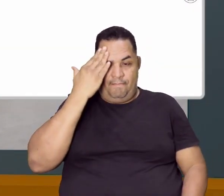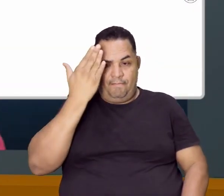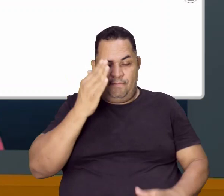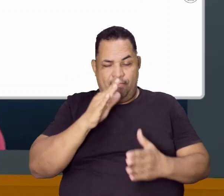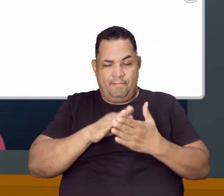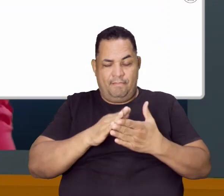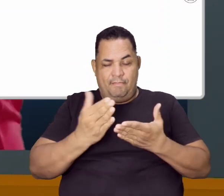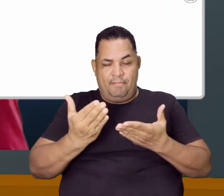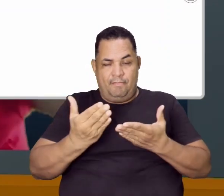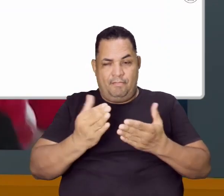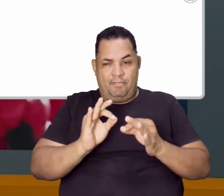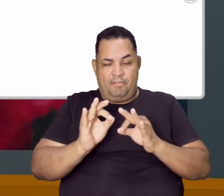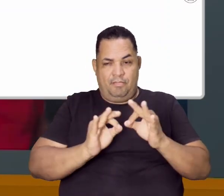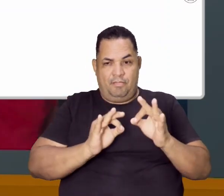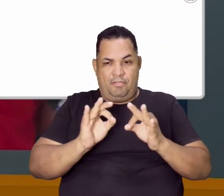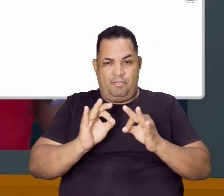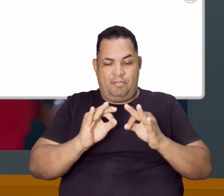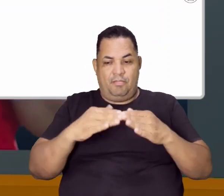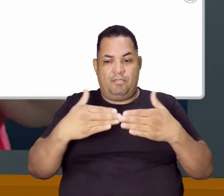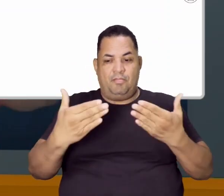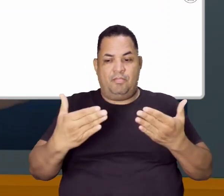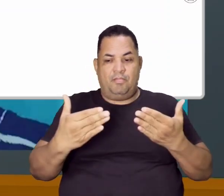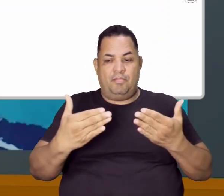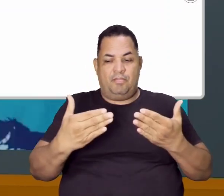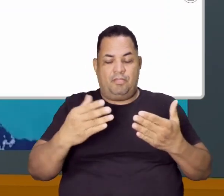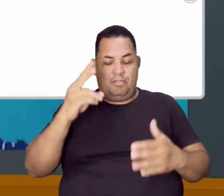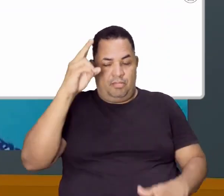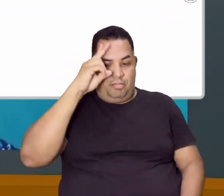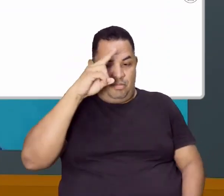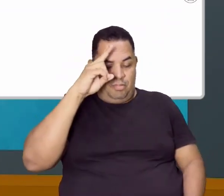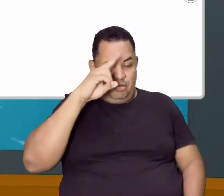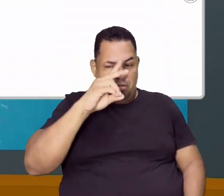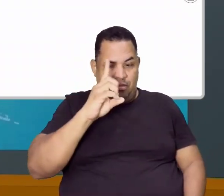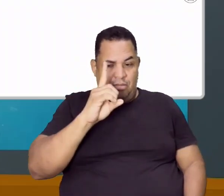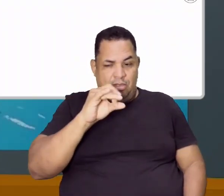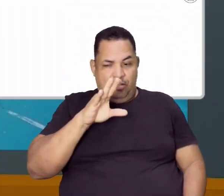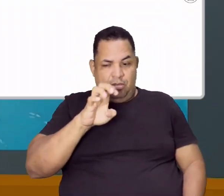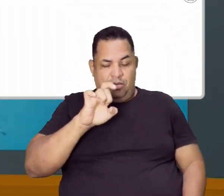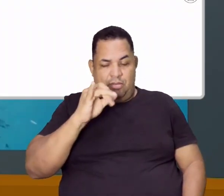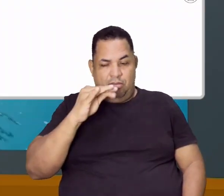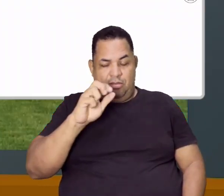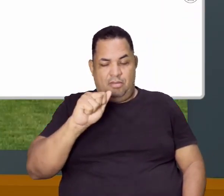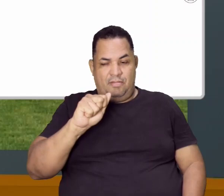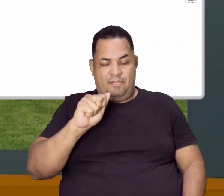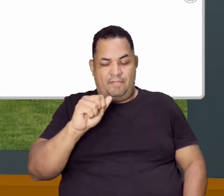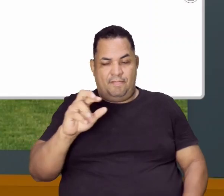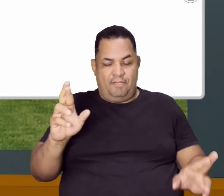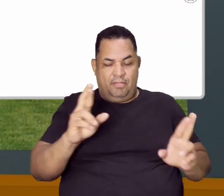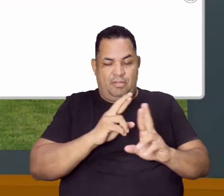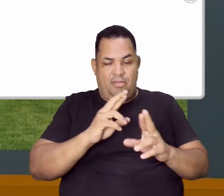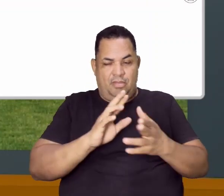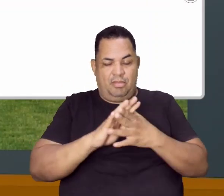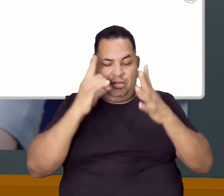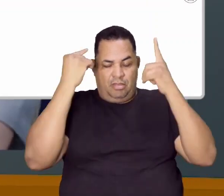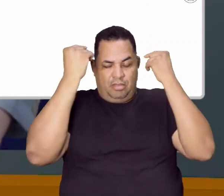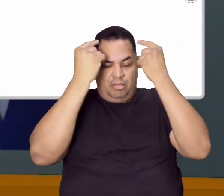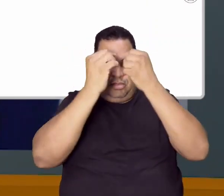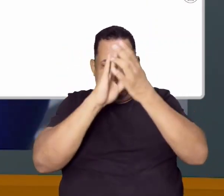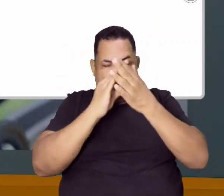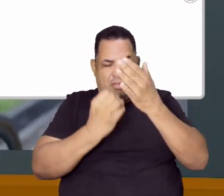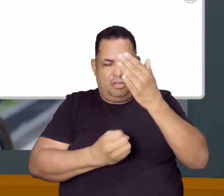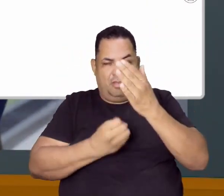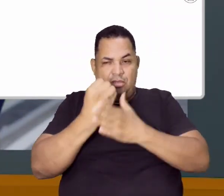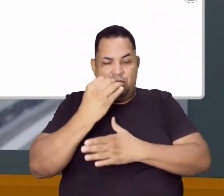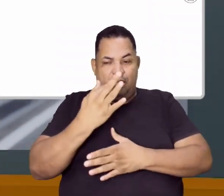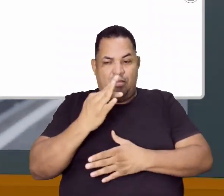desmofia muscular. Então lembra da palavra desmofia que tá associada ao grego, que vem aí de feiura?